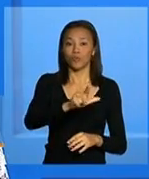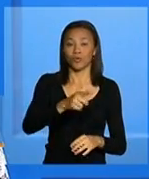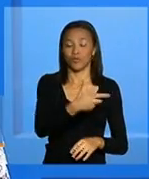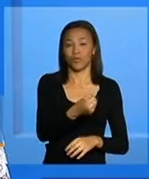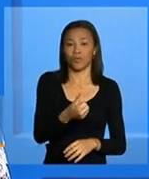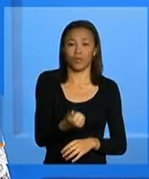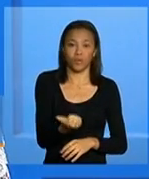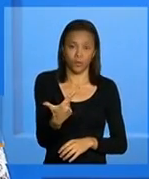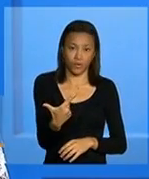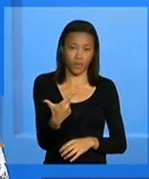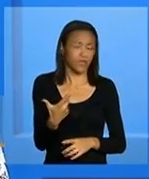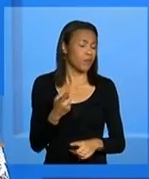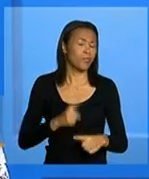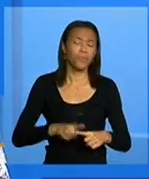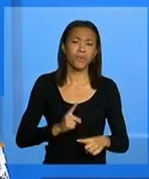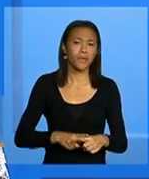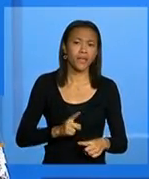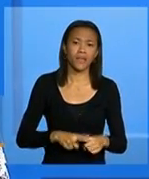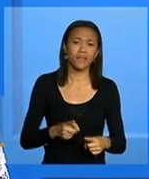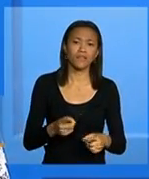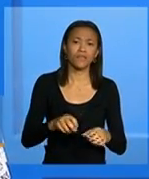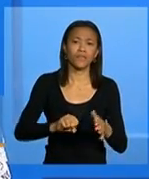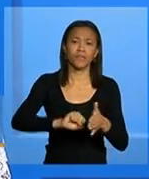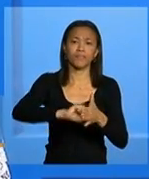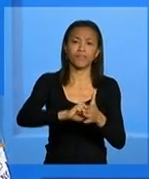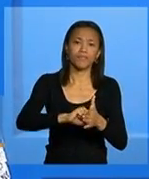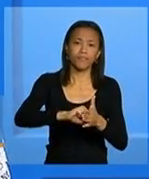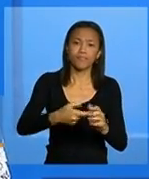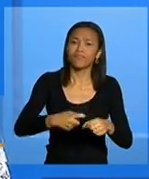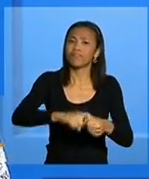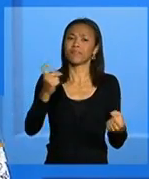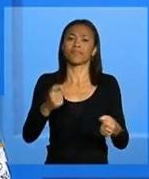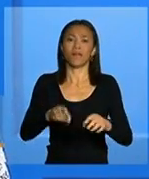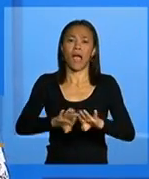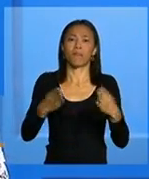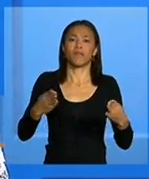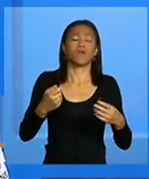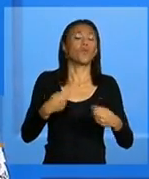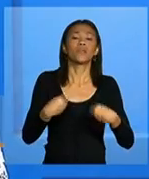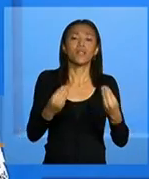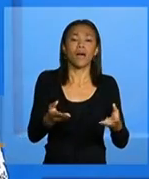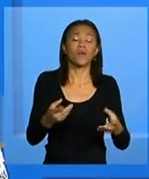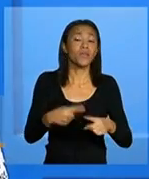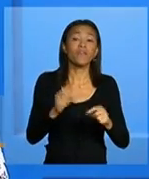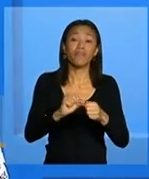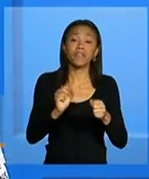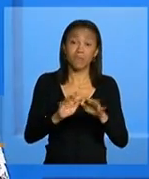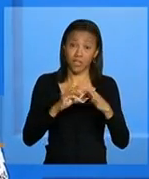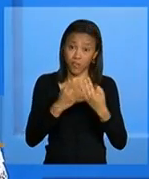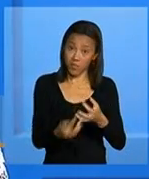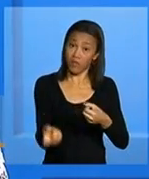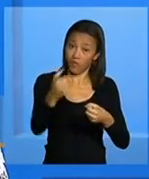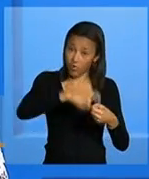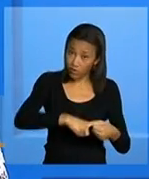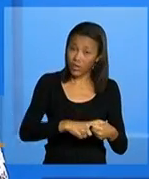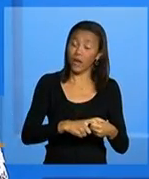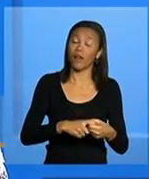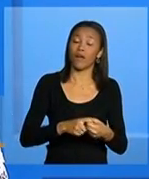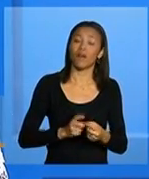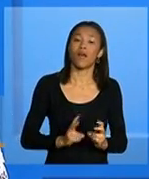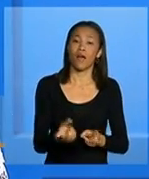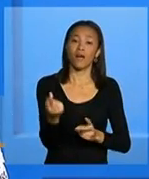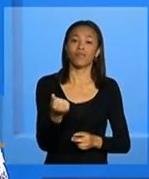por que não foram desbloqueadas o que fazer para essas famílias voltarem a receber o benefício